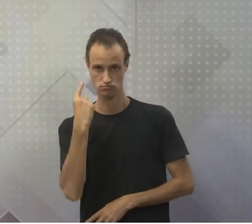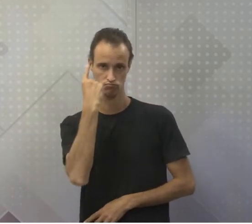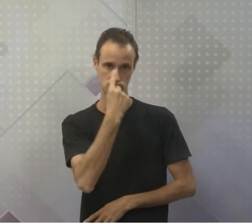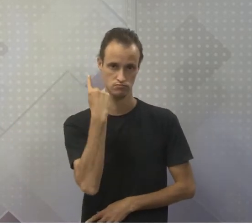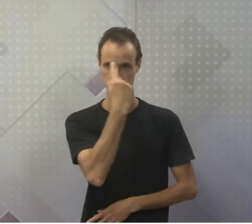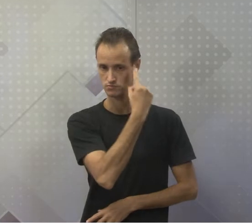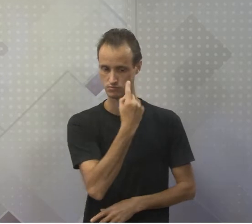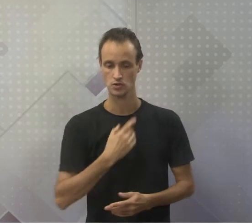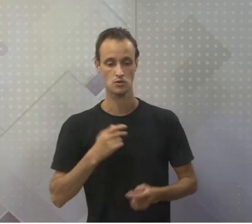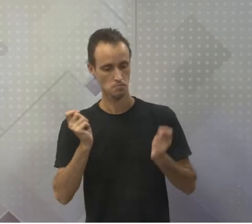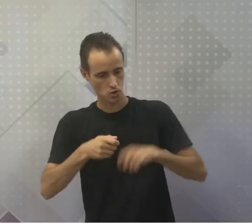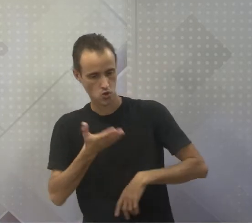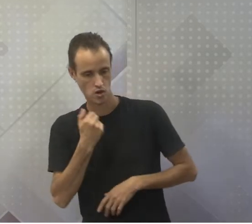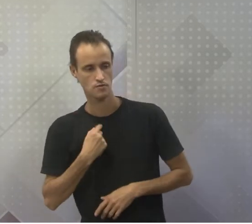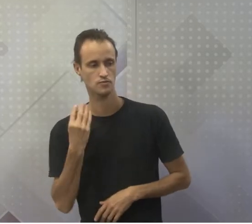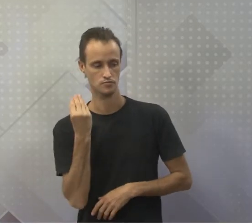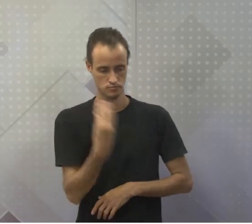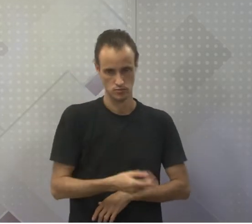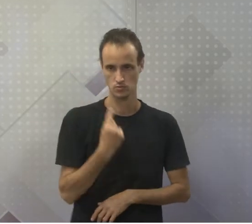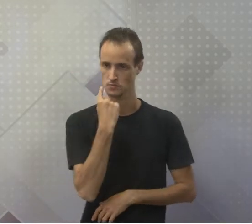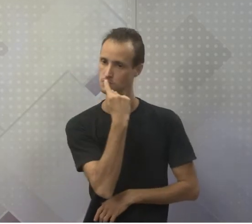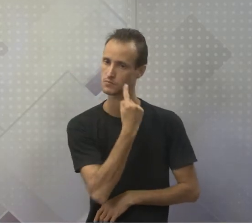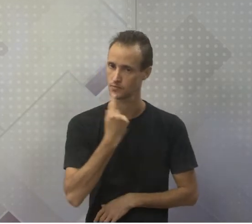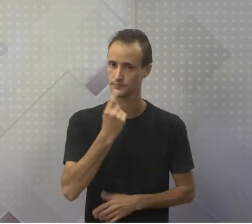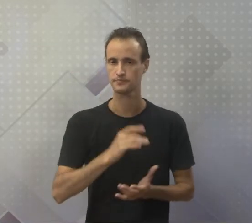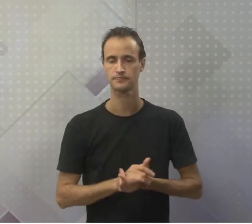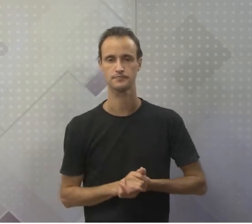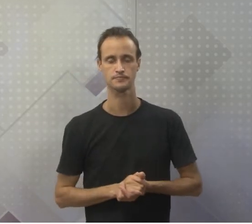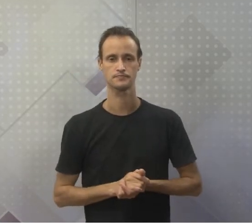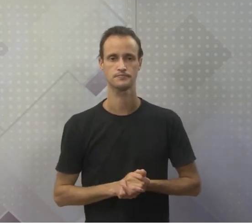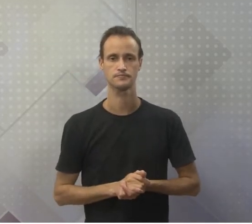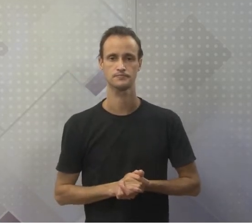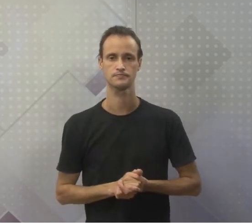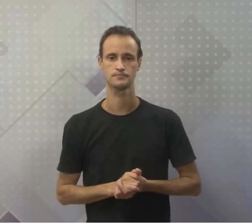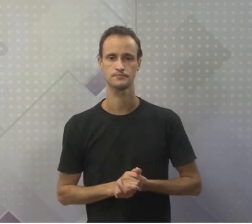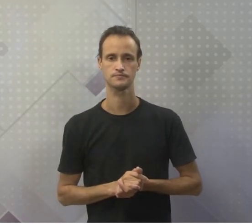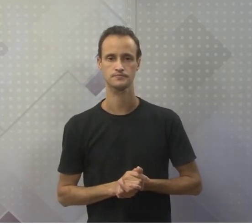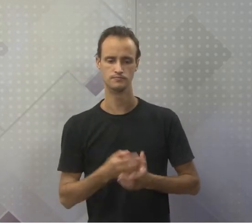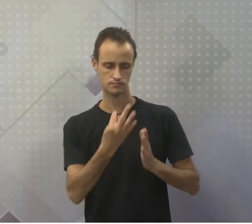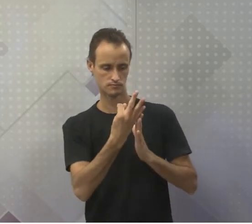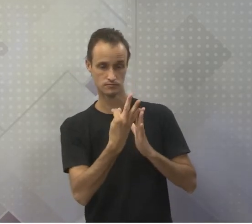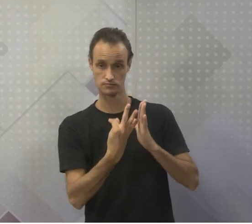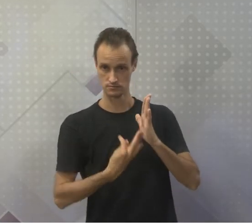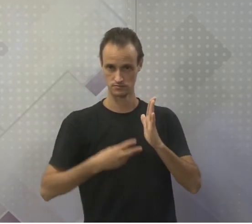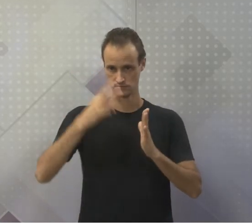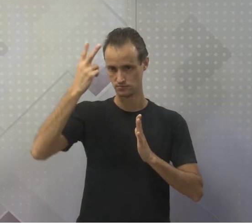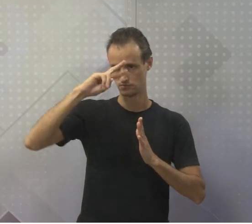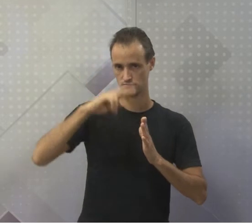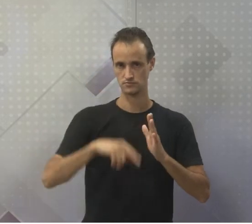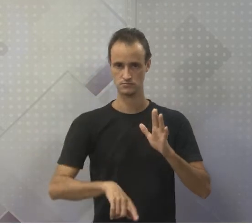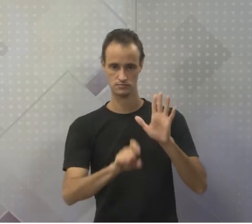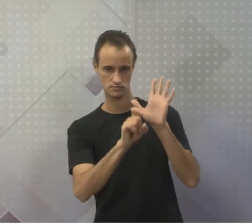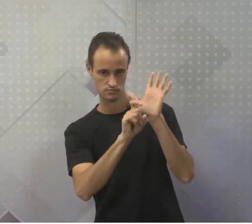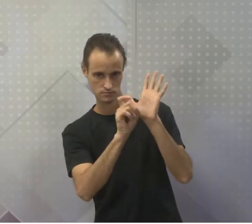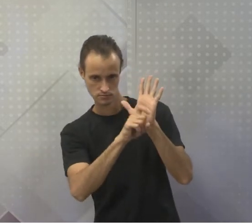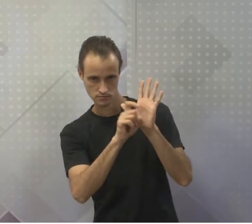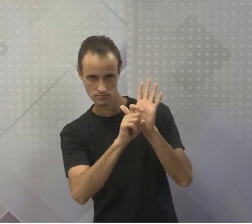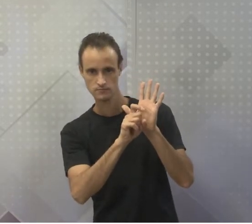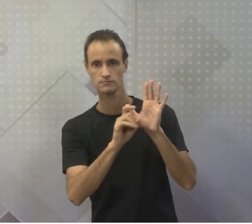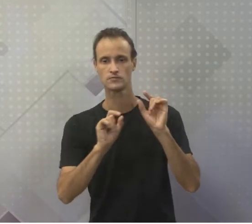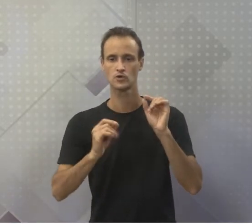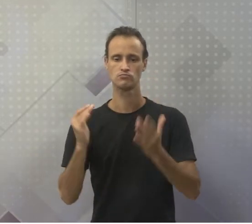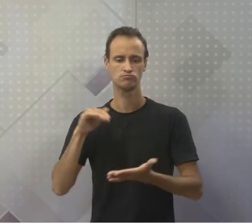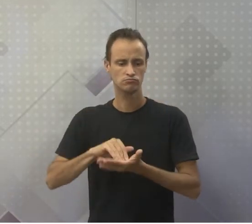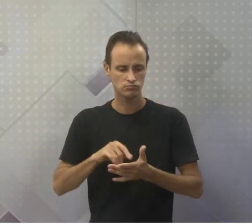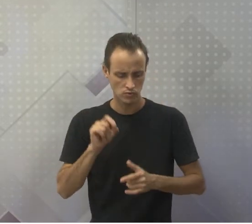Para que possa comer, darei-lhe uma boca. E aí, esse texto está na história das mitologias. Por outro, para que